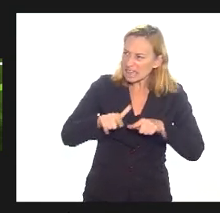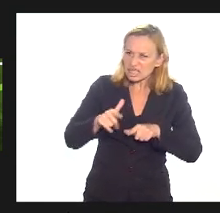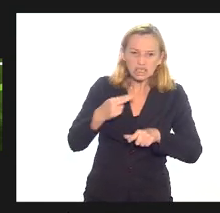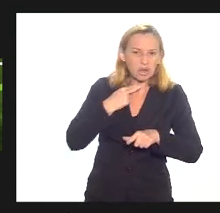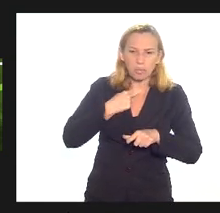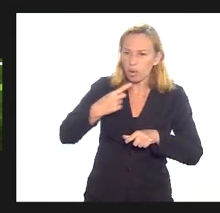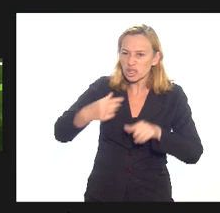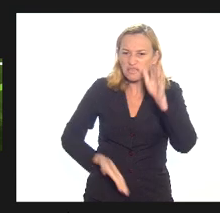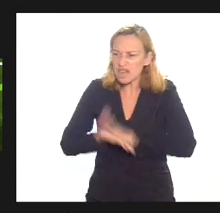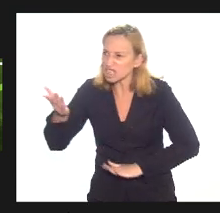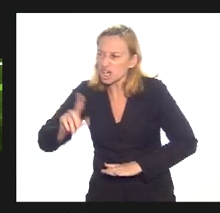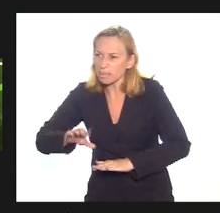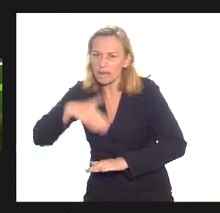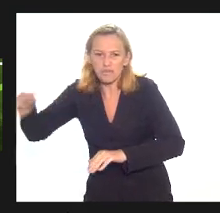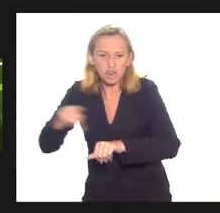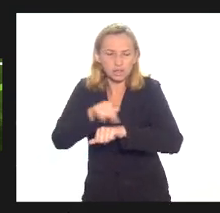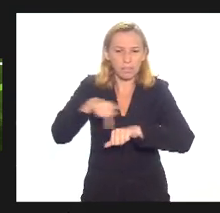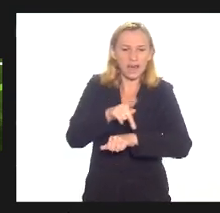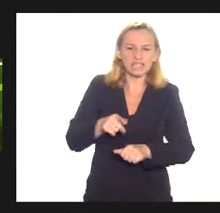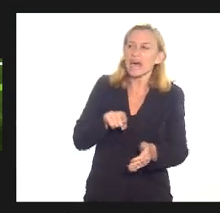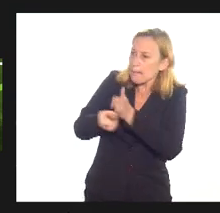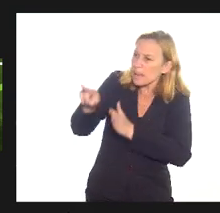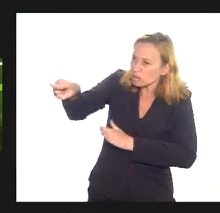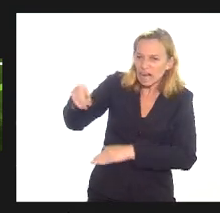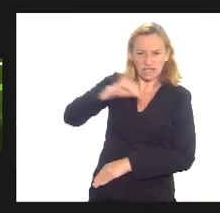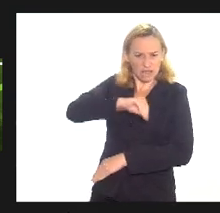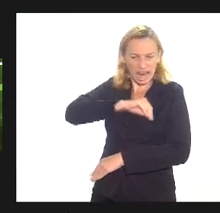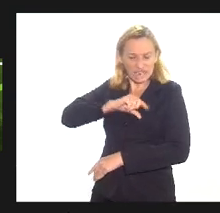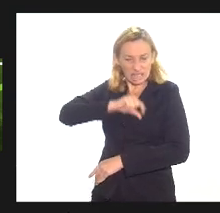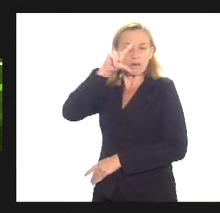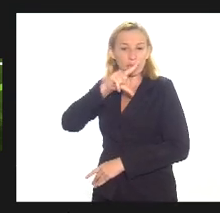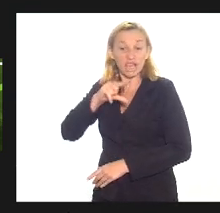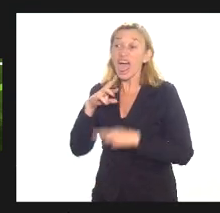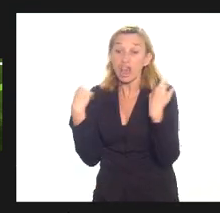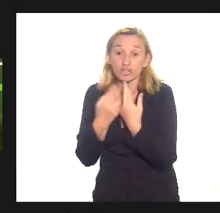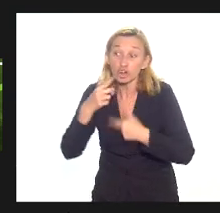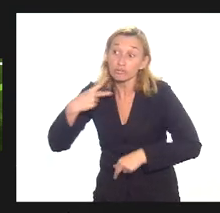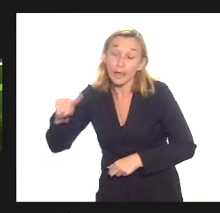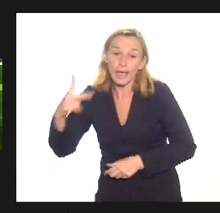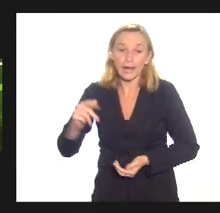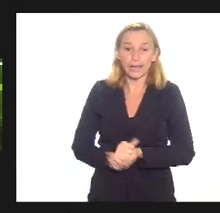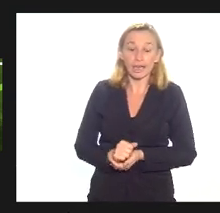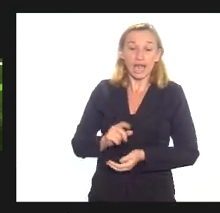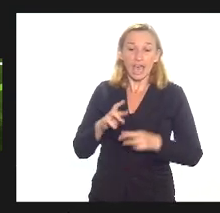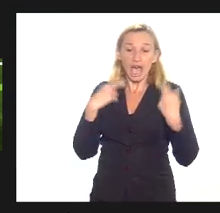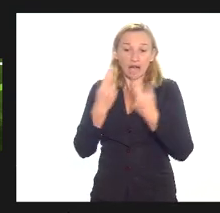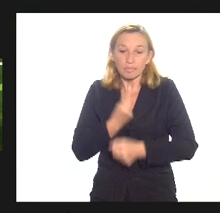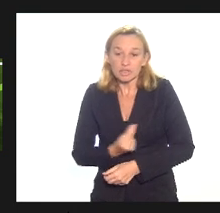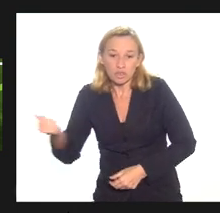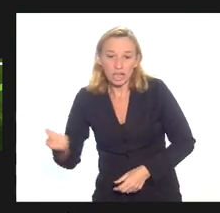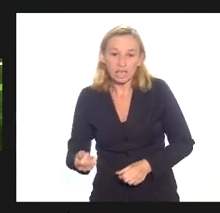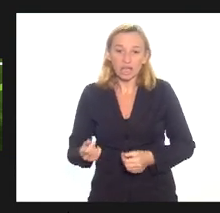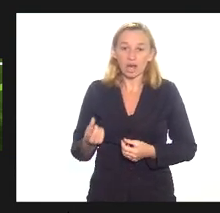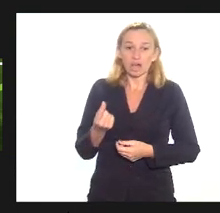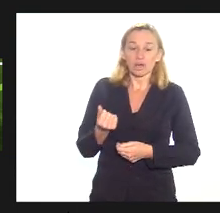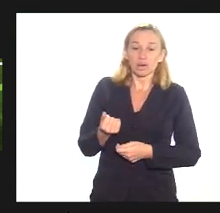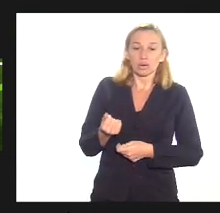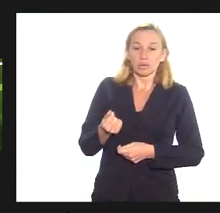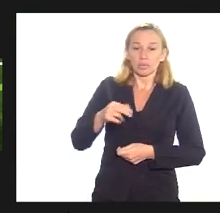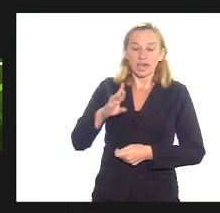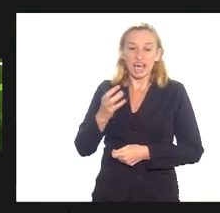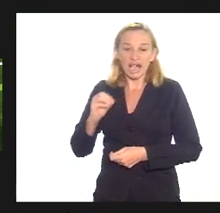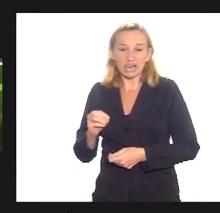besteira pergunta lá se ele não tem aumento se ele não tem nada reunião outro dia que ele fez saiu gente da reunião e no mercado financeiro ganhou mais de 20 milhões